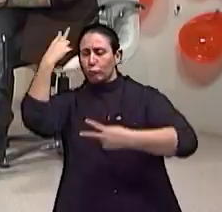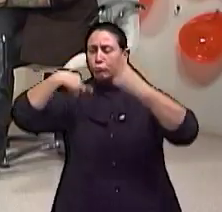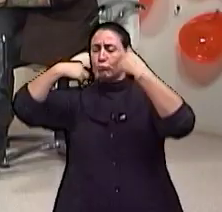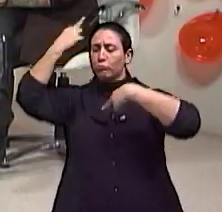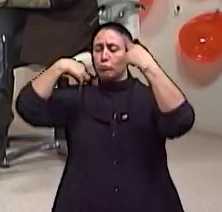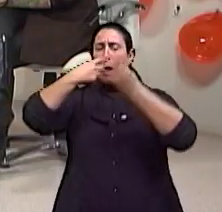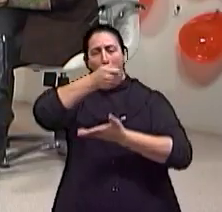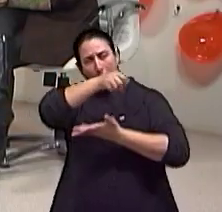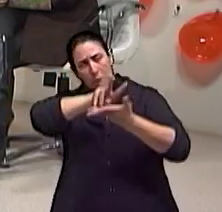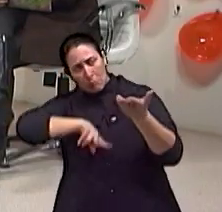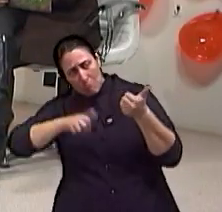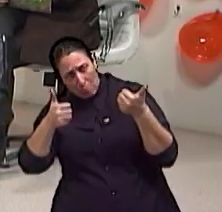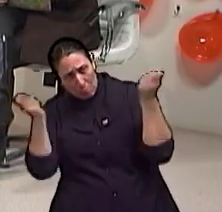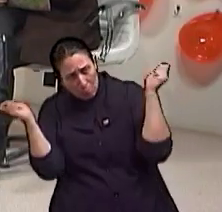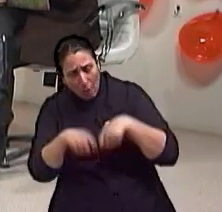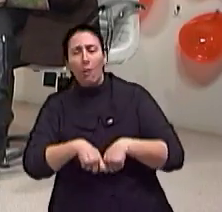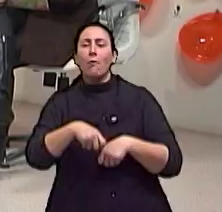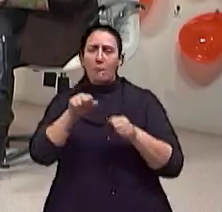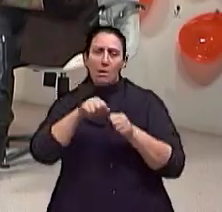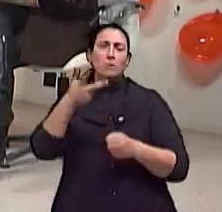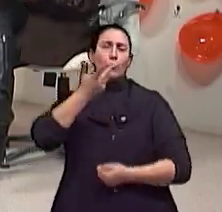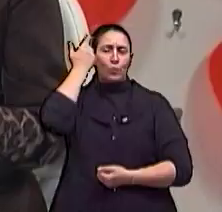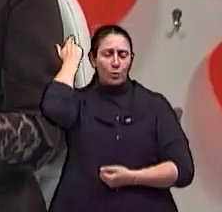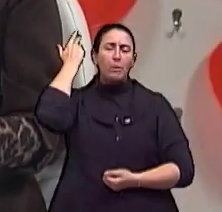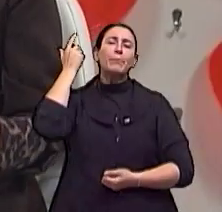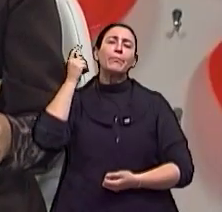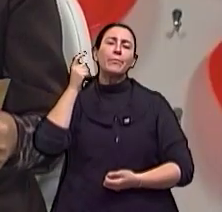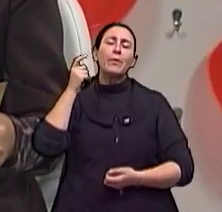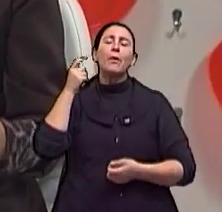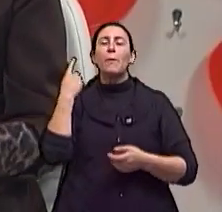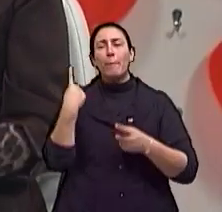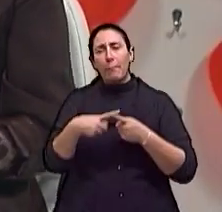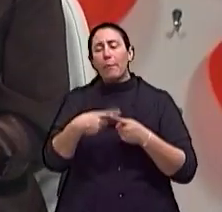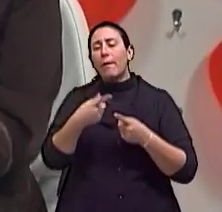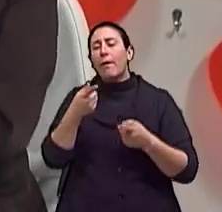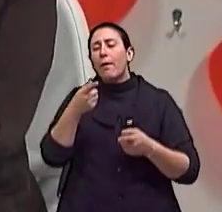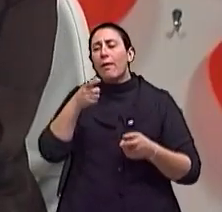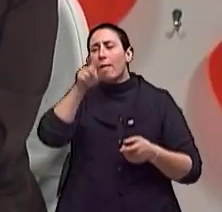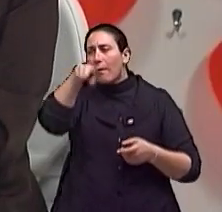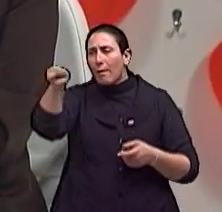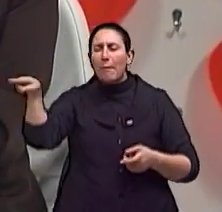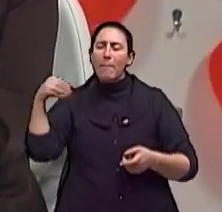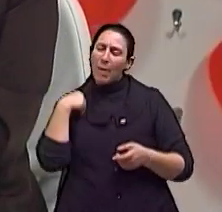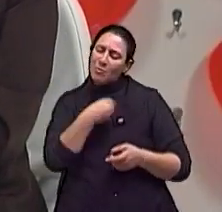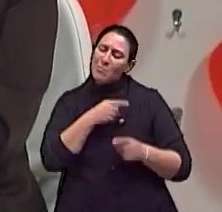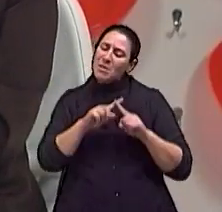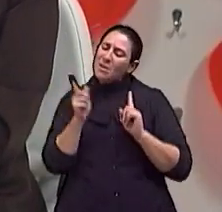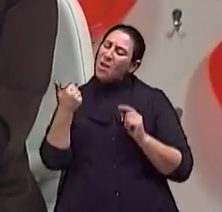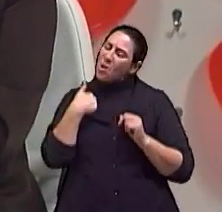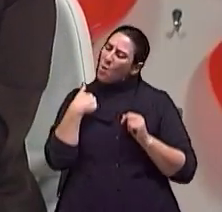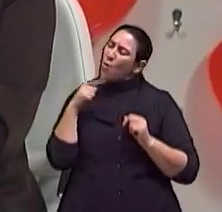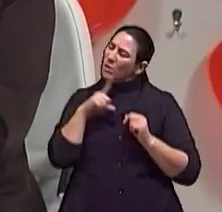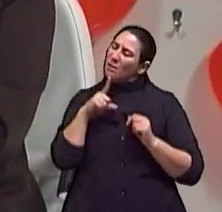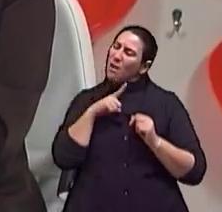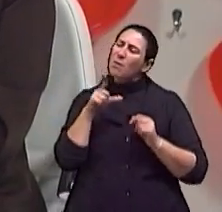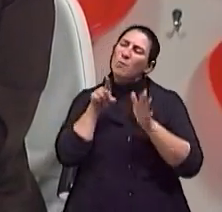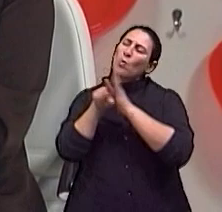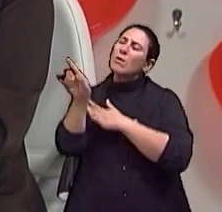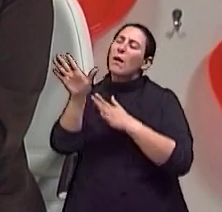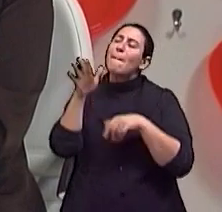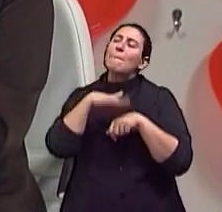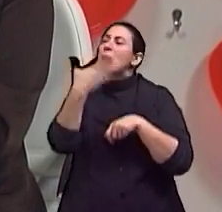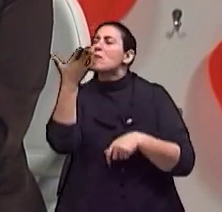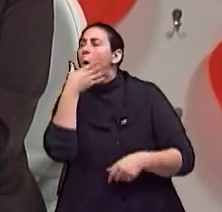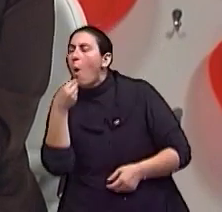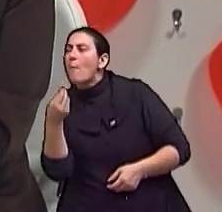cirurgião que vai avaliar, o médico do próprio paciente. Mas eu tenho uma questão de lhe perguntar, mais homens ou mais, só